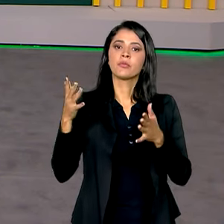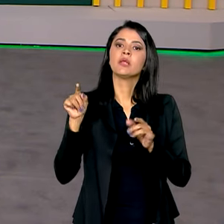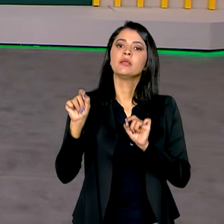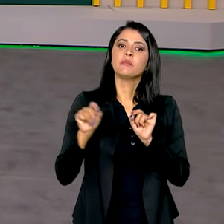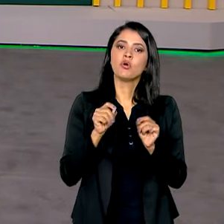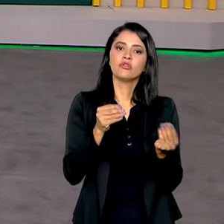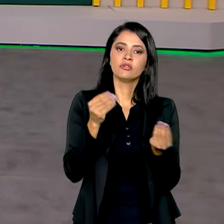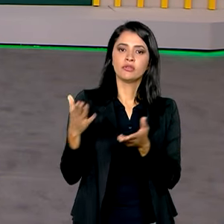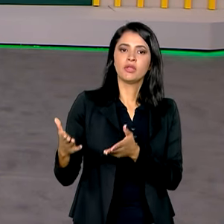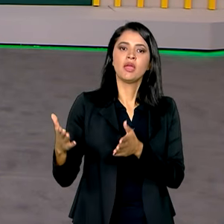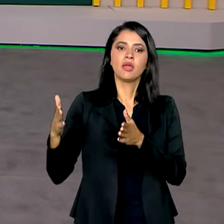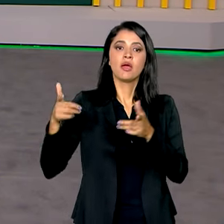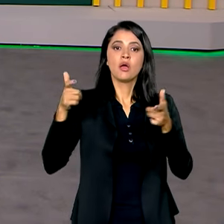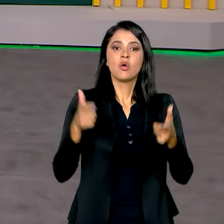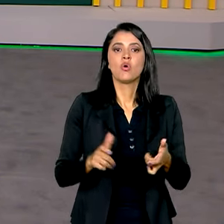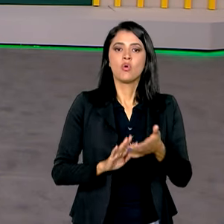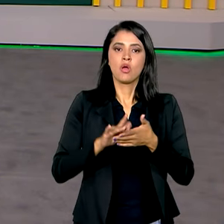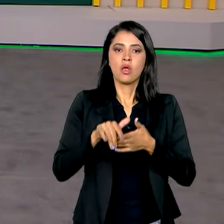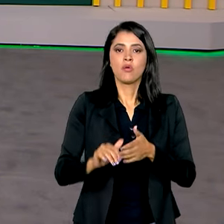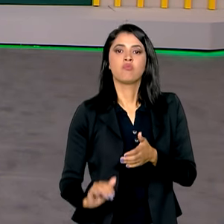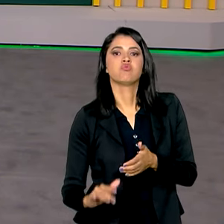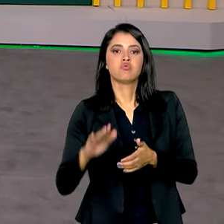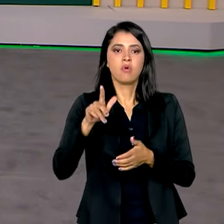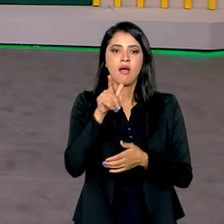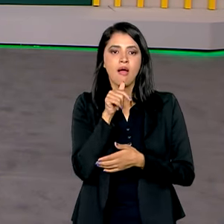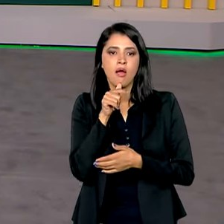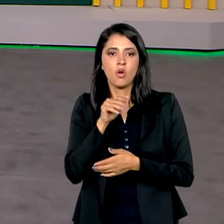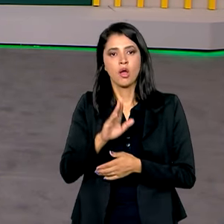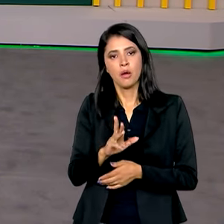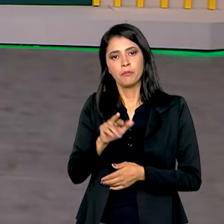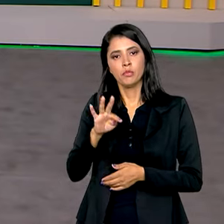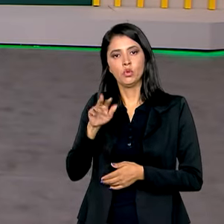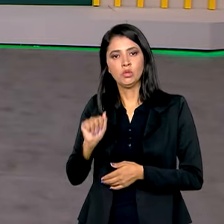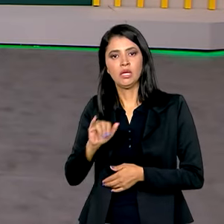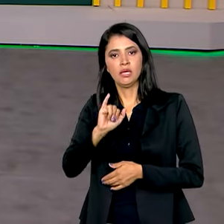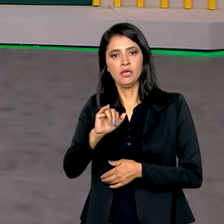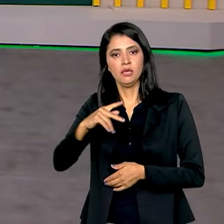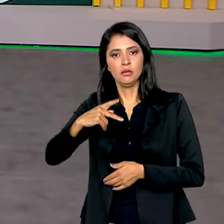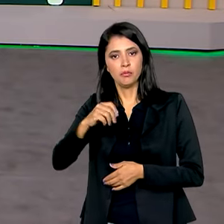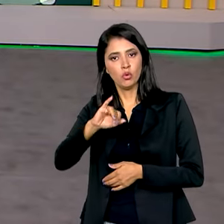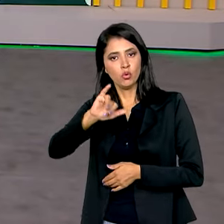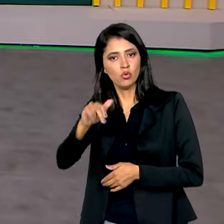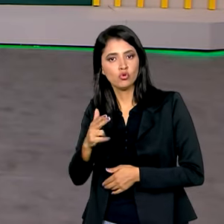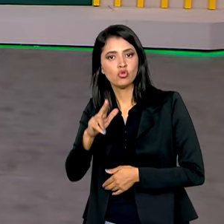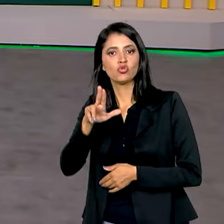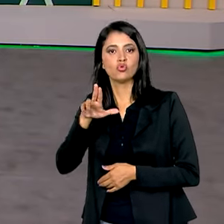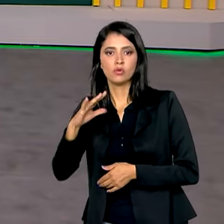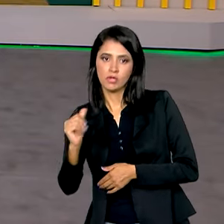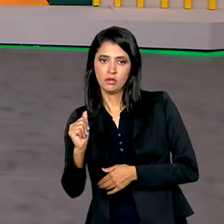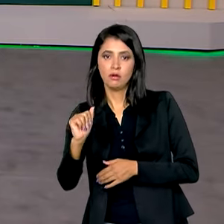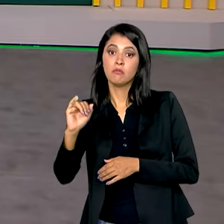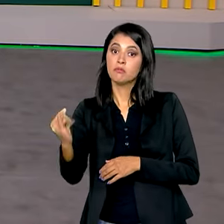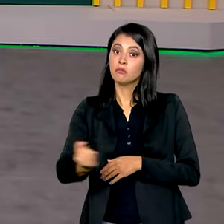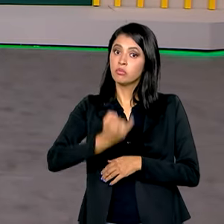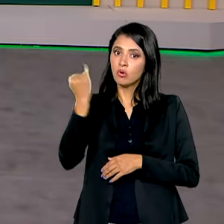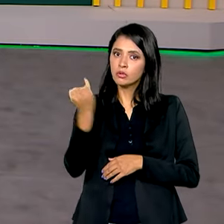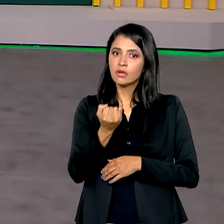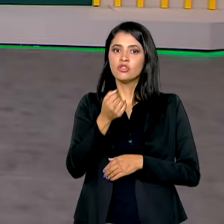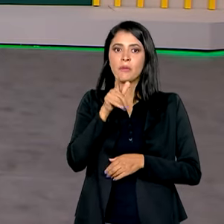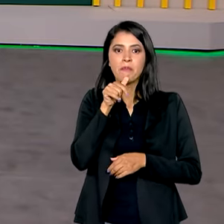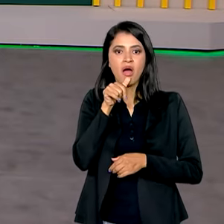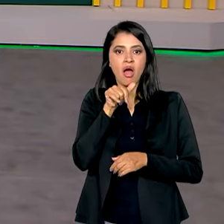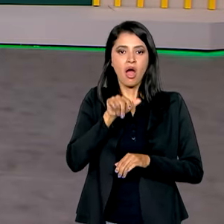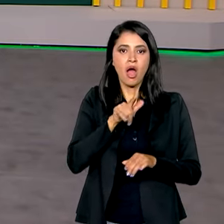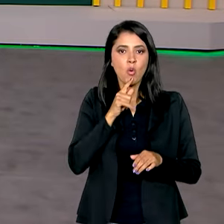cerimônia de entrega da Estação Elevatória de Água Bruta de Ipojuca, uma obra essencial para distribuir a água